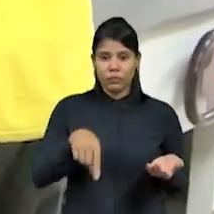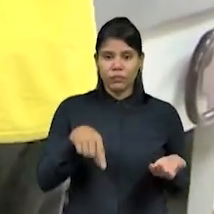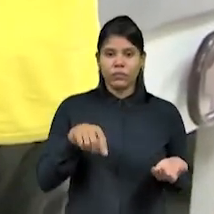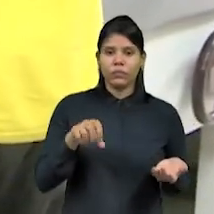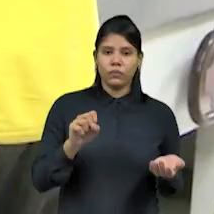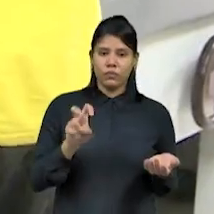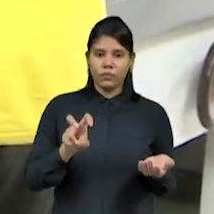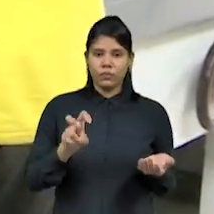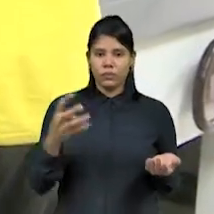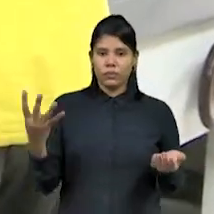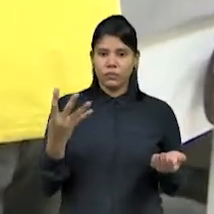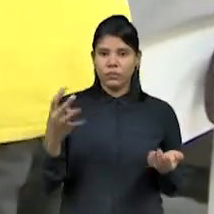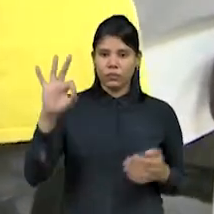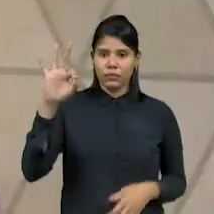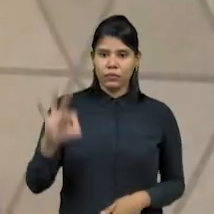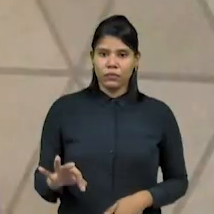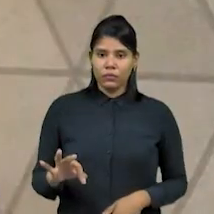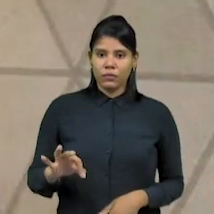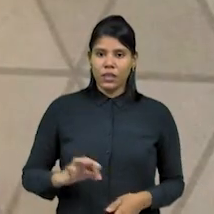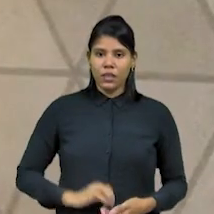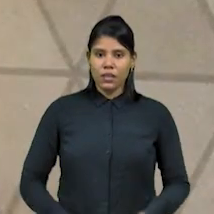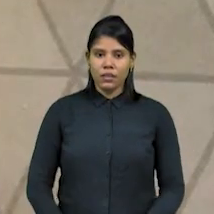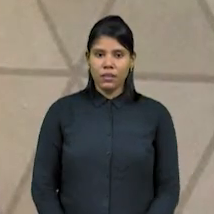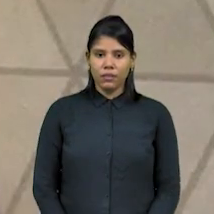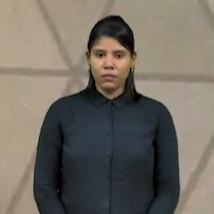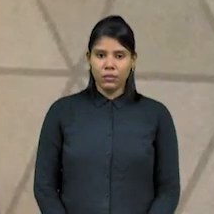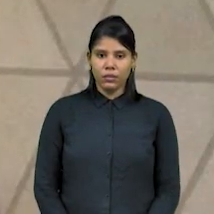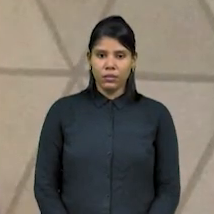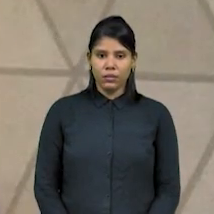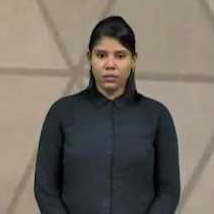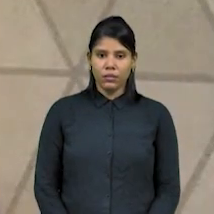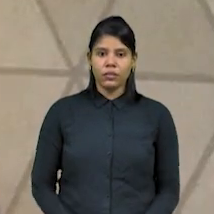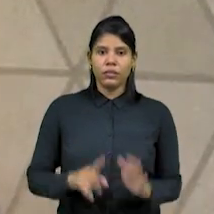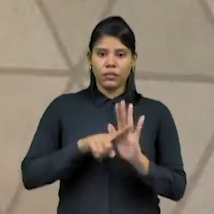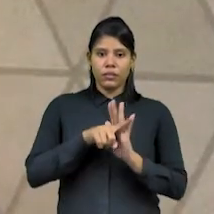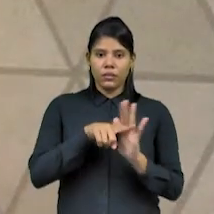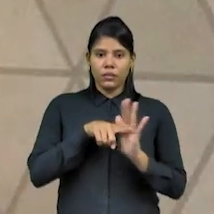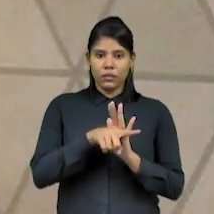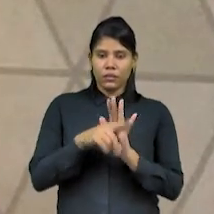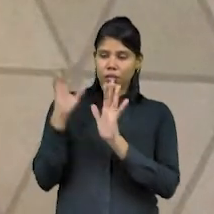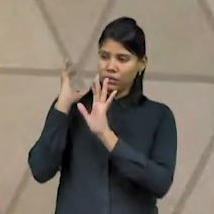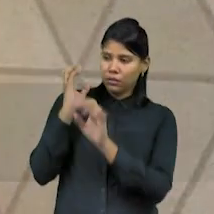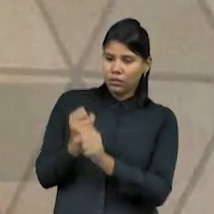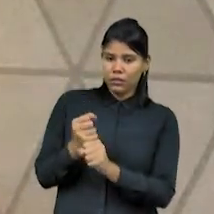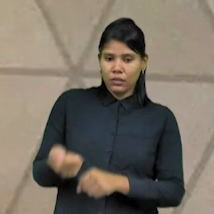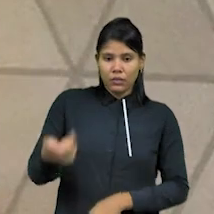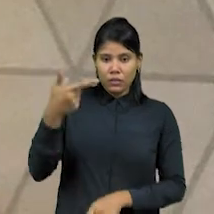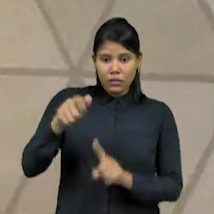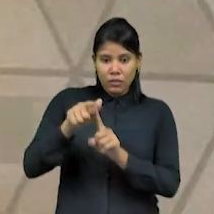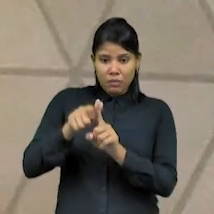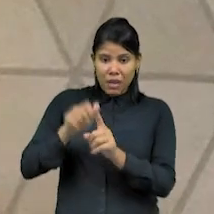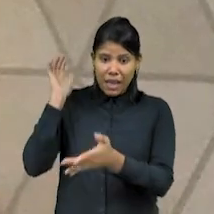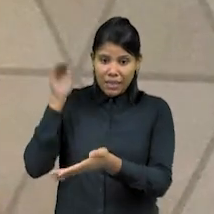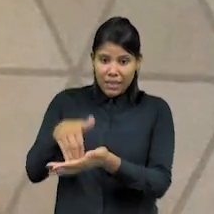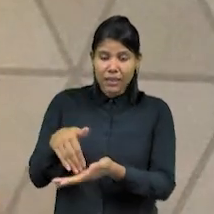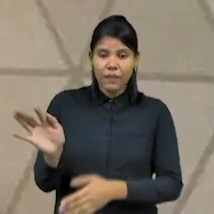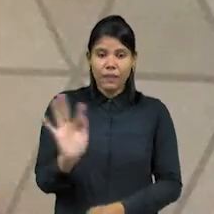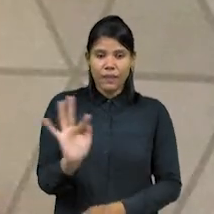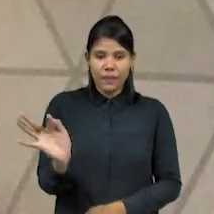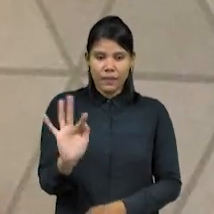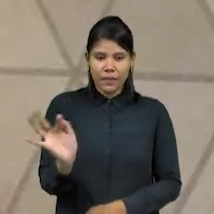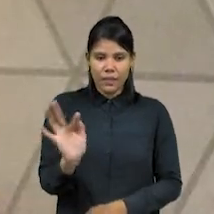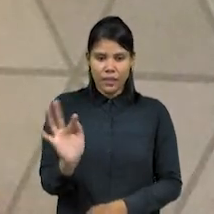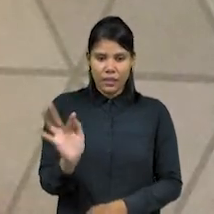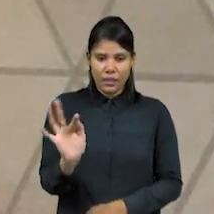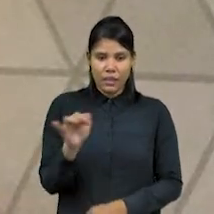até o segundo mês de 2022. Os dados dos últimos 12 meses até fevereiro de 2022, aqui para a